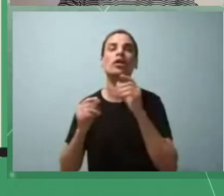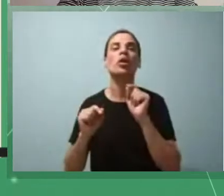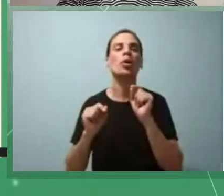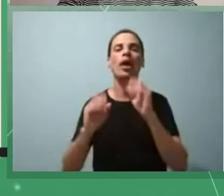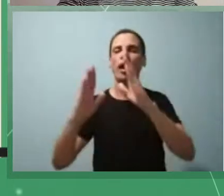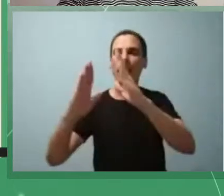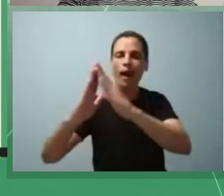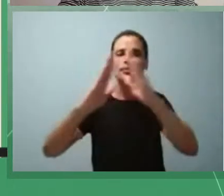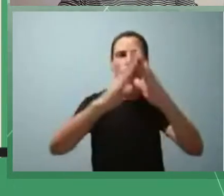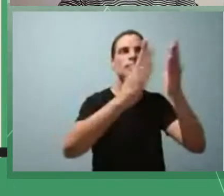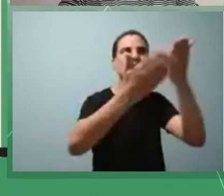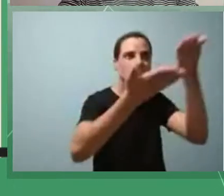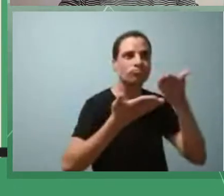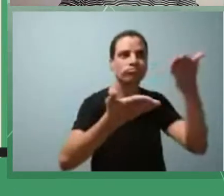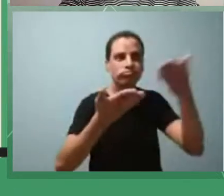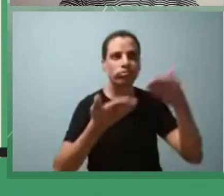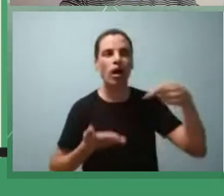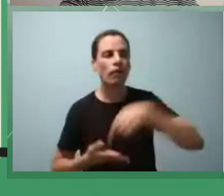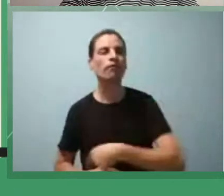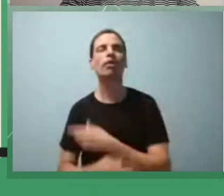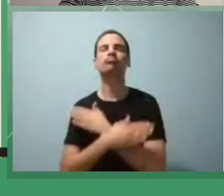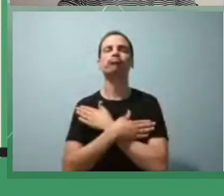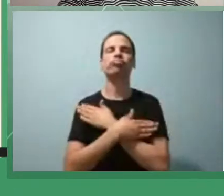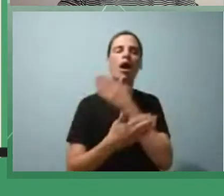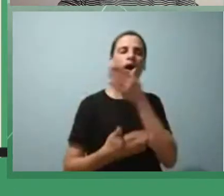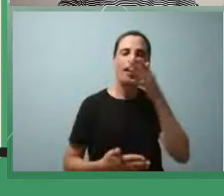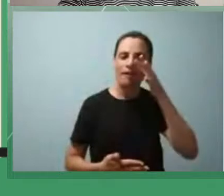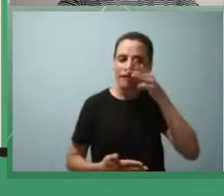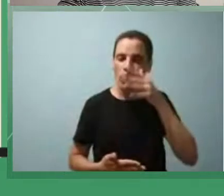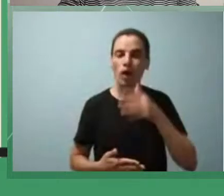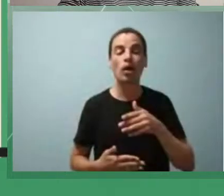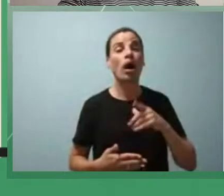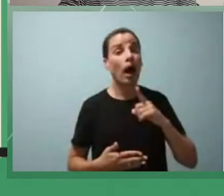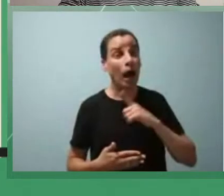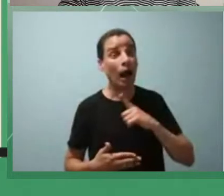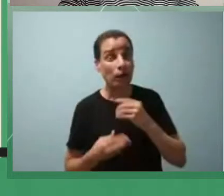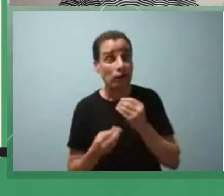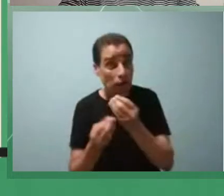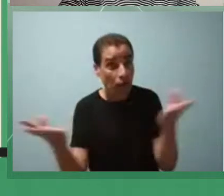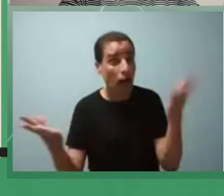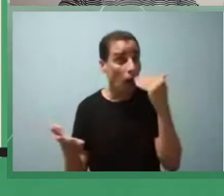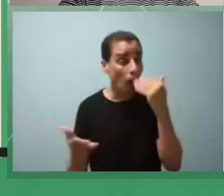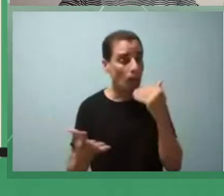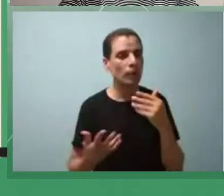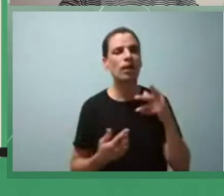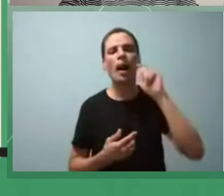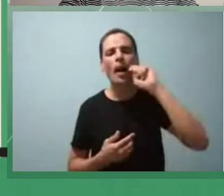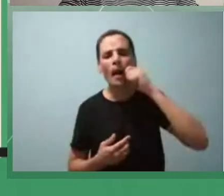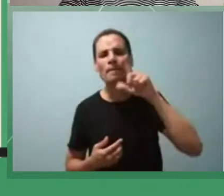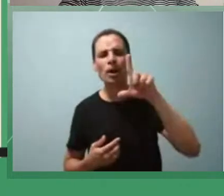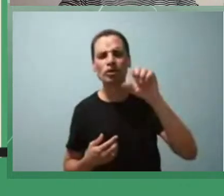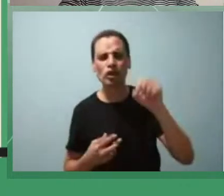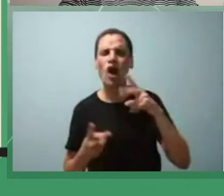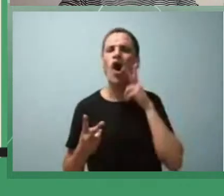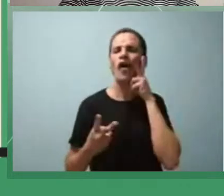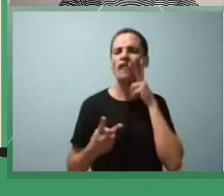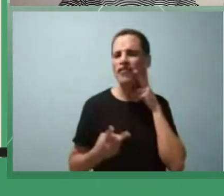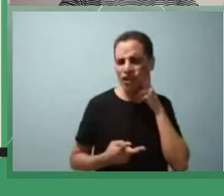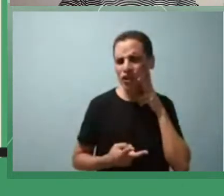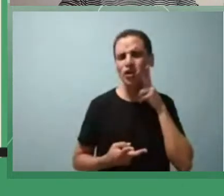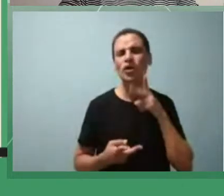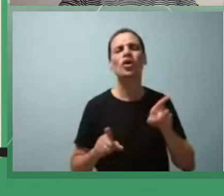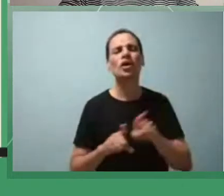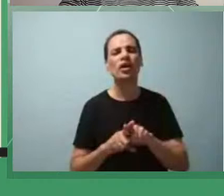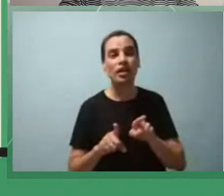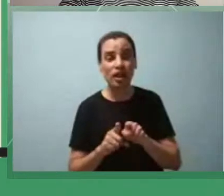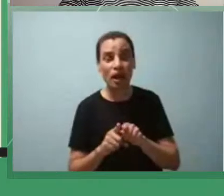mais tarde substituídos por vinho e biscoitos pão de ló cortado em tiras torrado no